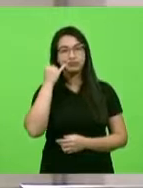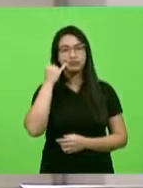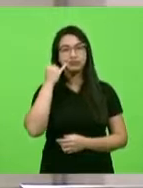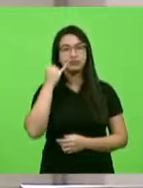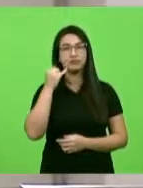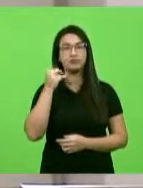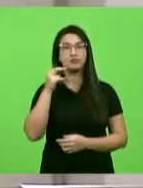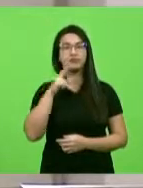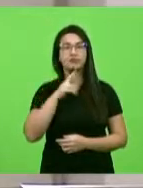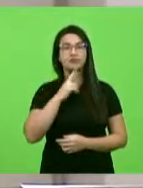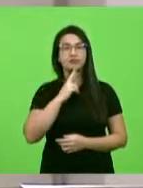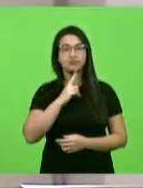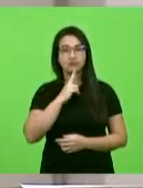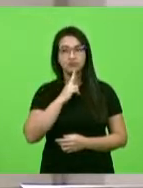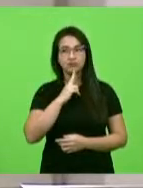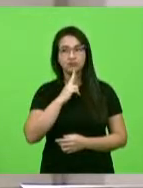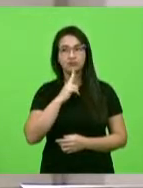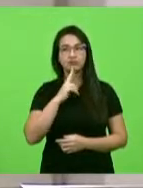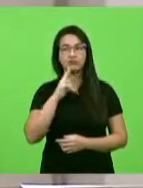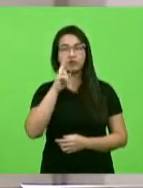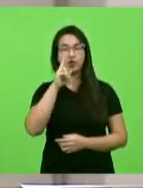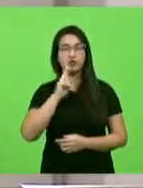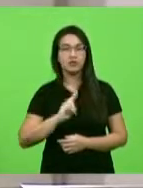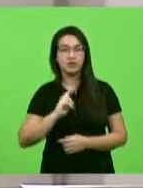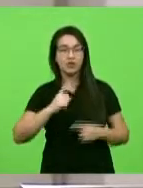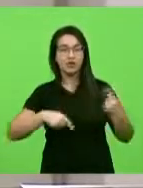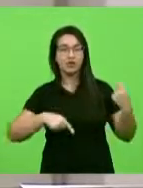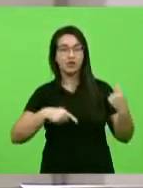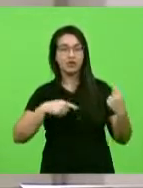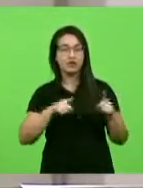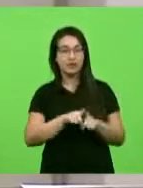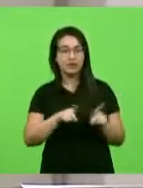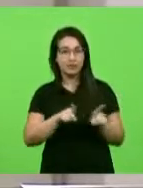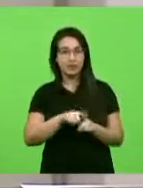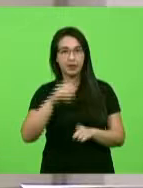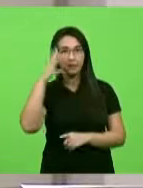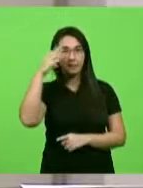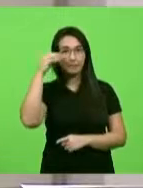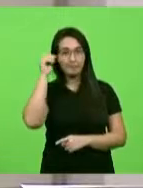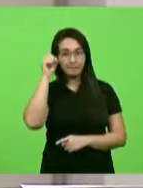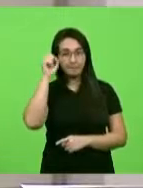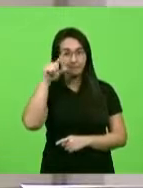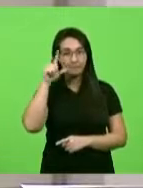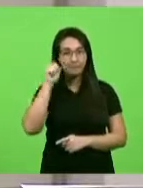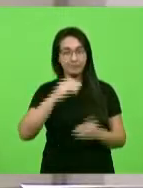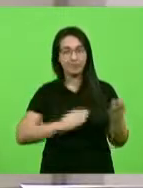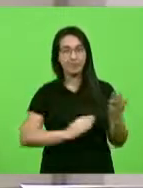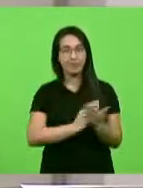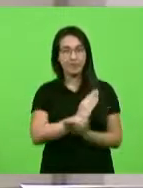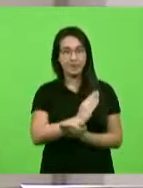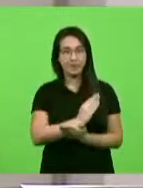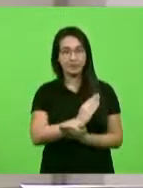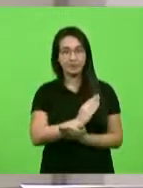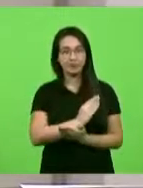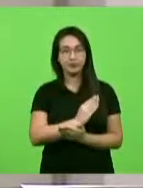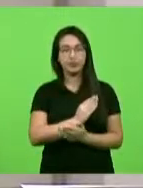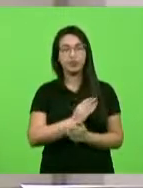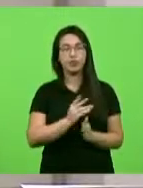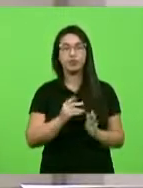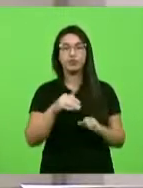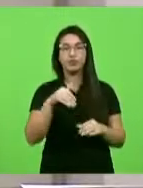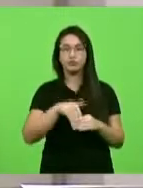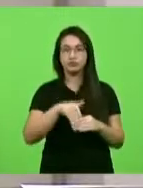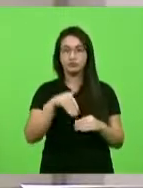Sargento Lima, Ivan Nats, e pela senhora deputada Luciane Carminati, foi aprovado em turno único com votação nominal o projeto de lei